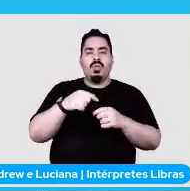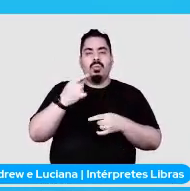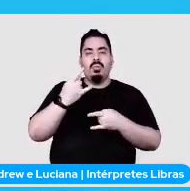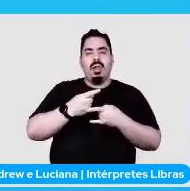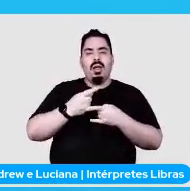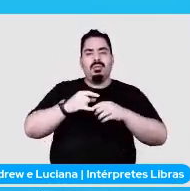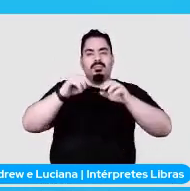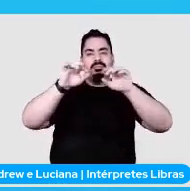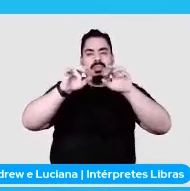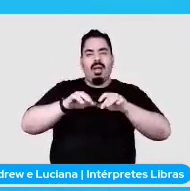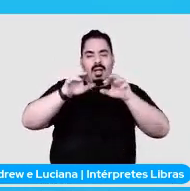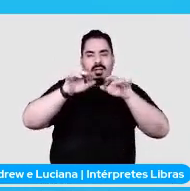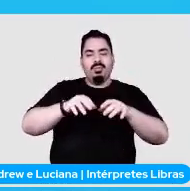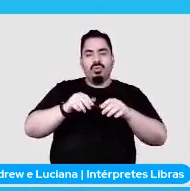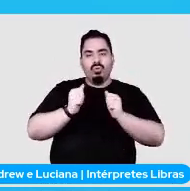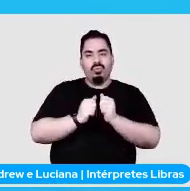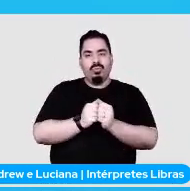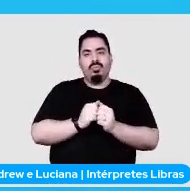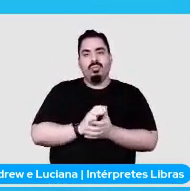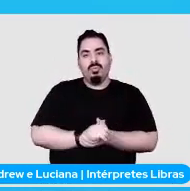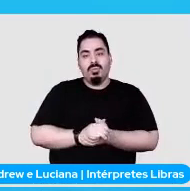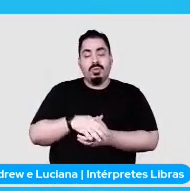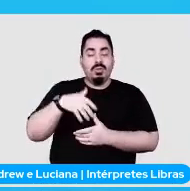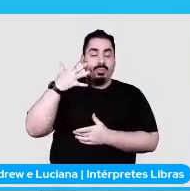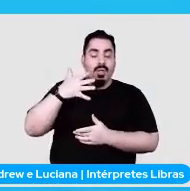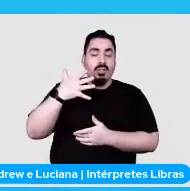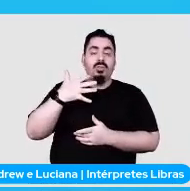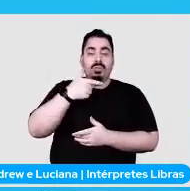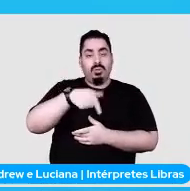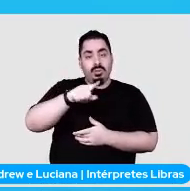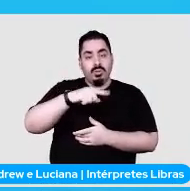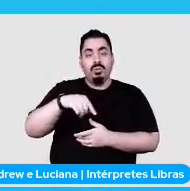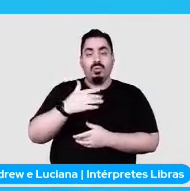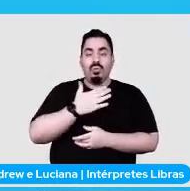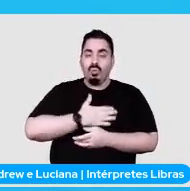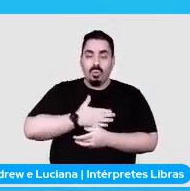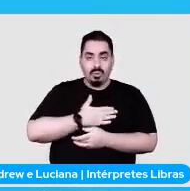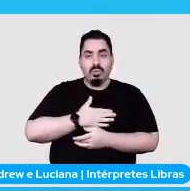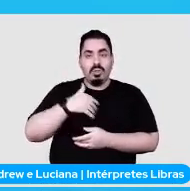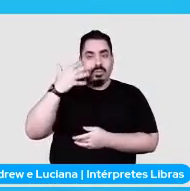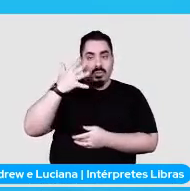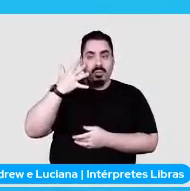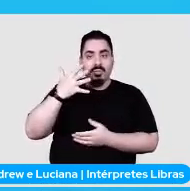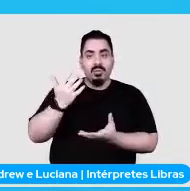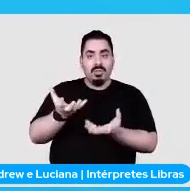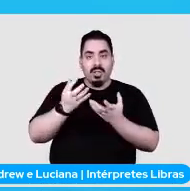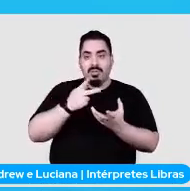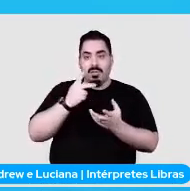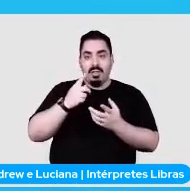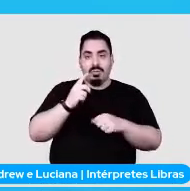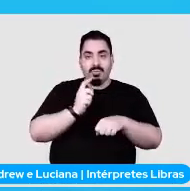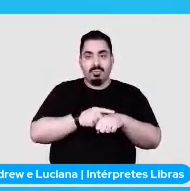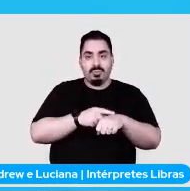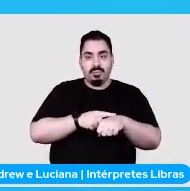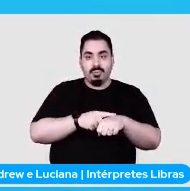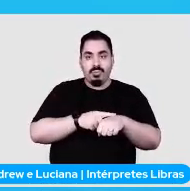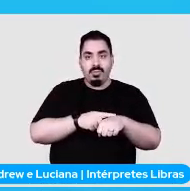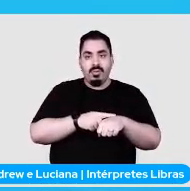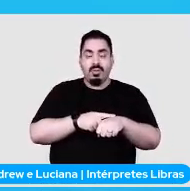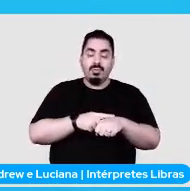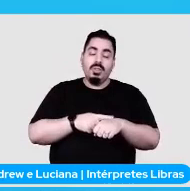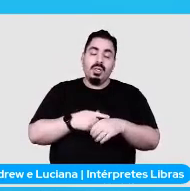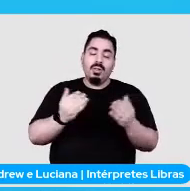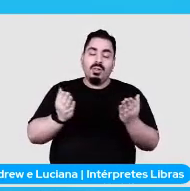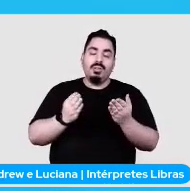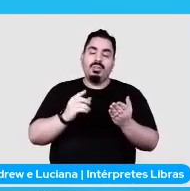espero ter agradado vocês com a palestra era algo que eu queria falar um tempo e finalmente tive a oportunidade para explicar um pouquinho sobre isso muito